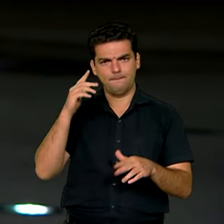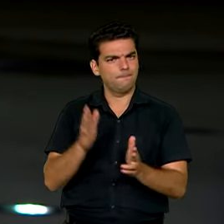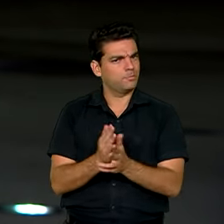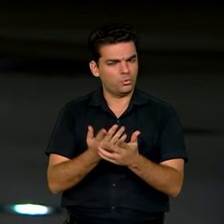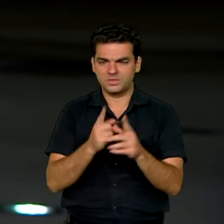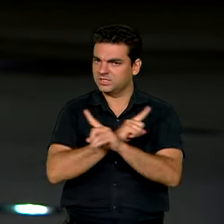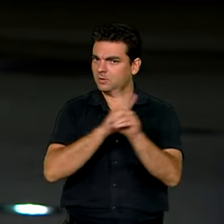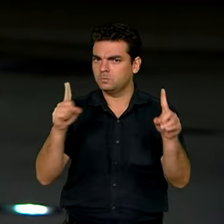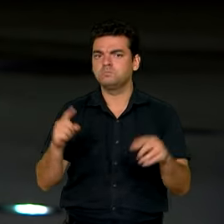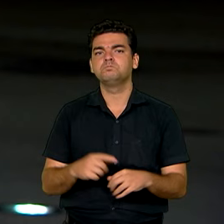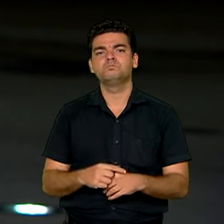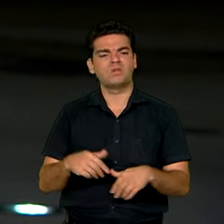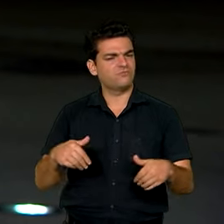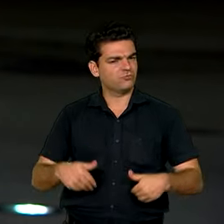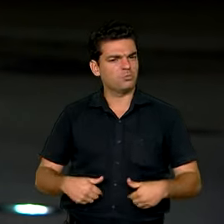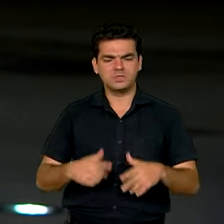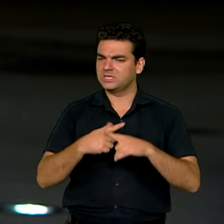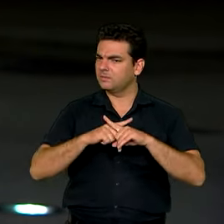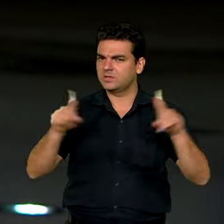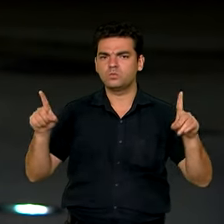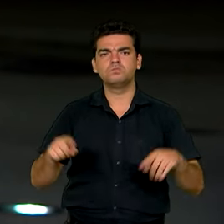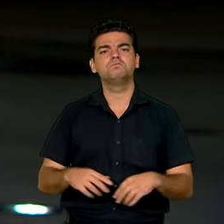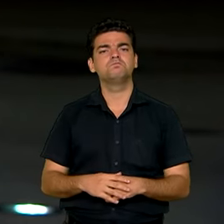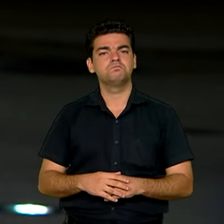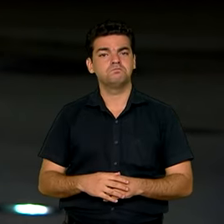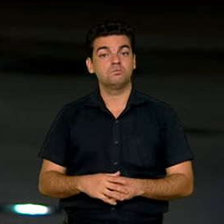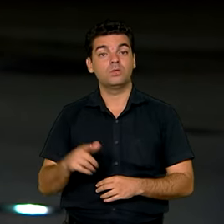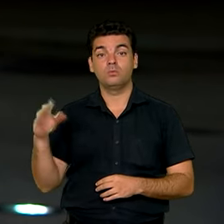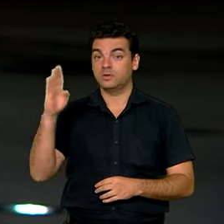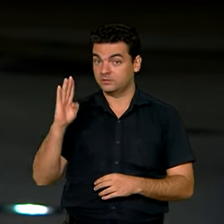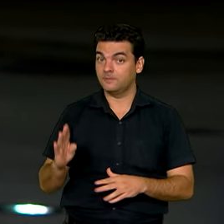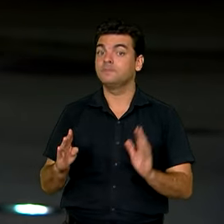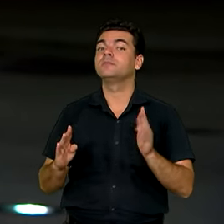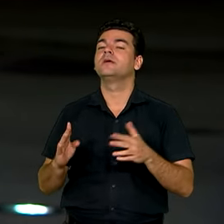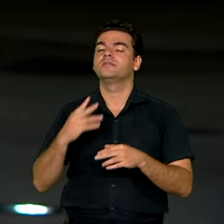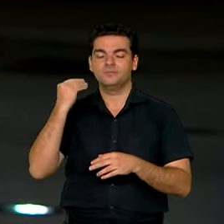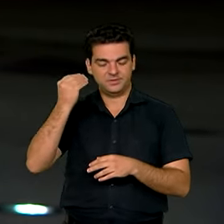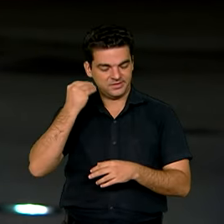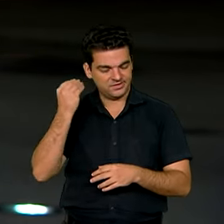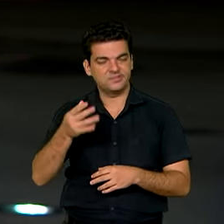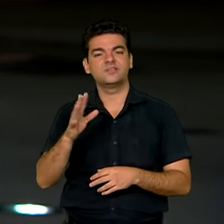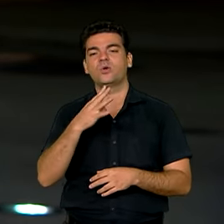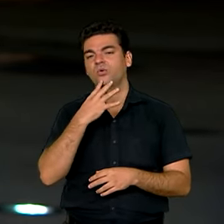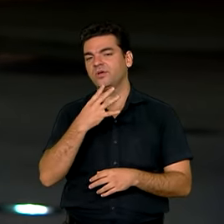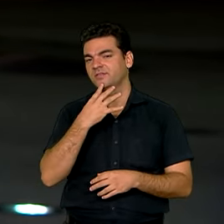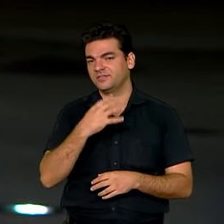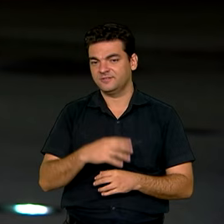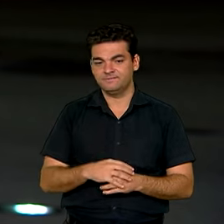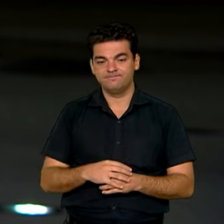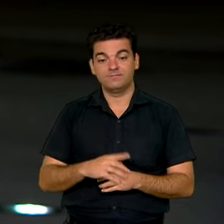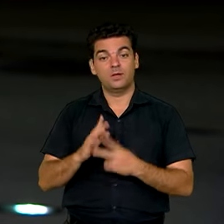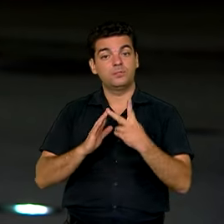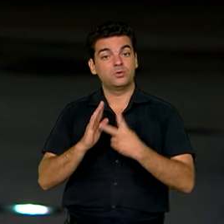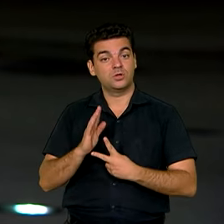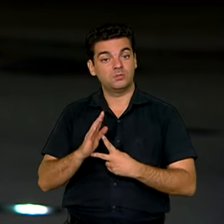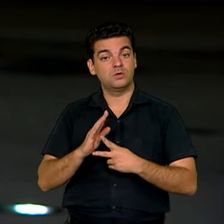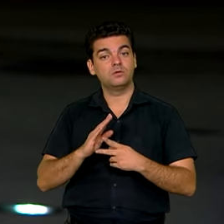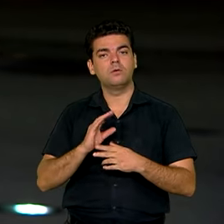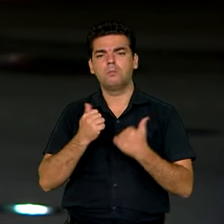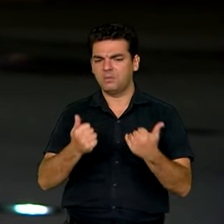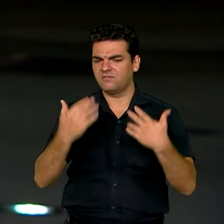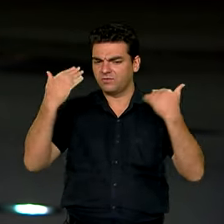pobreza e combate à fome e à desnutrição. O Brasil já possui experiência em ações desse tipo, com programas de